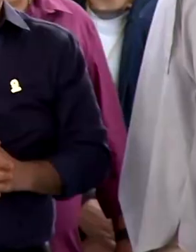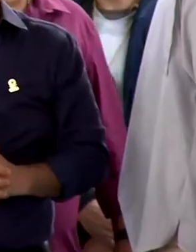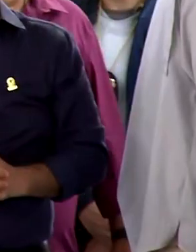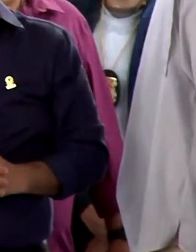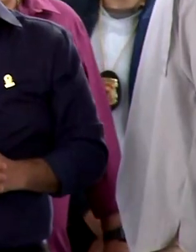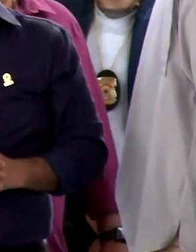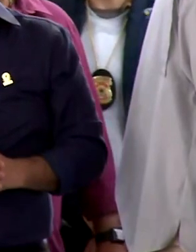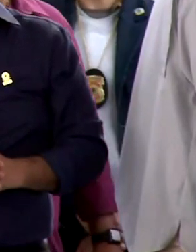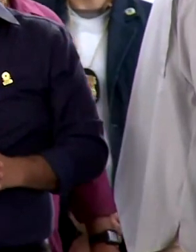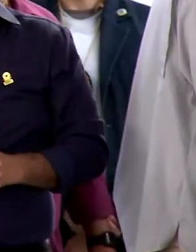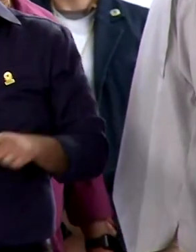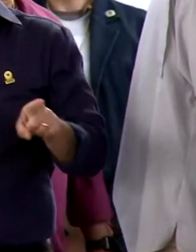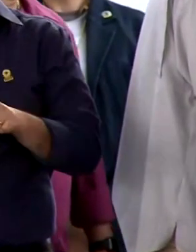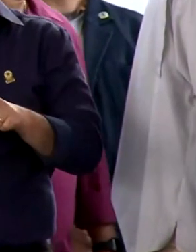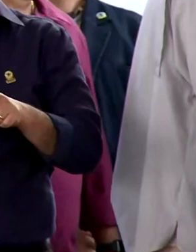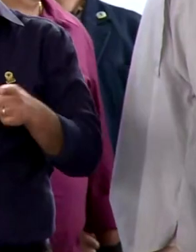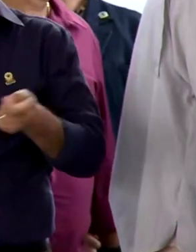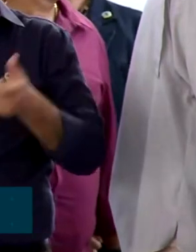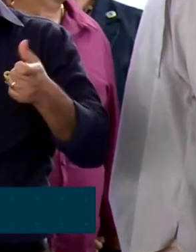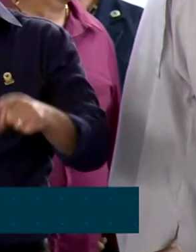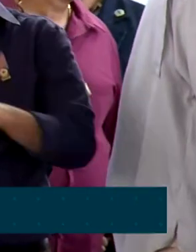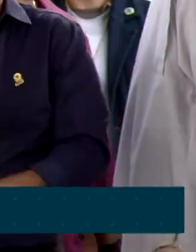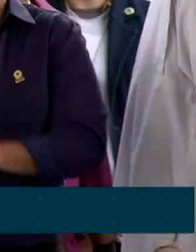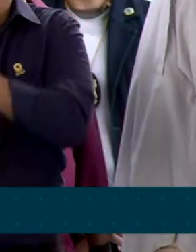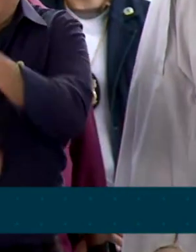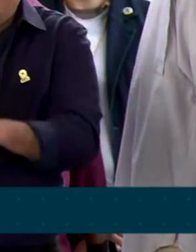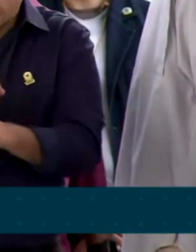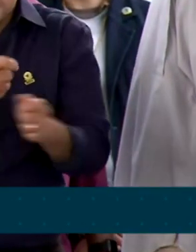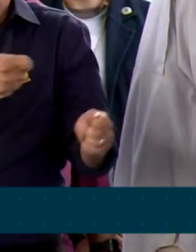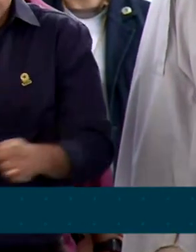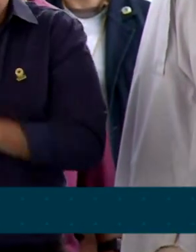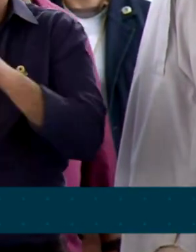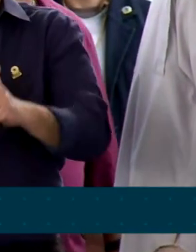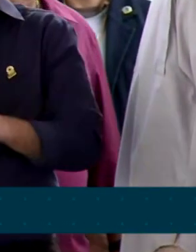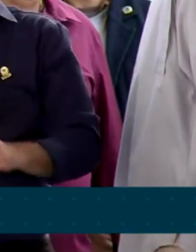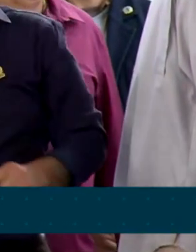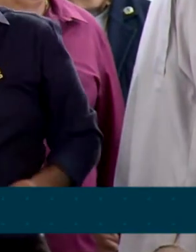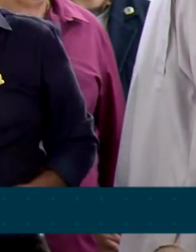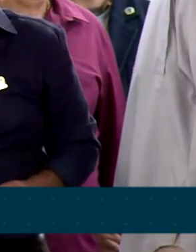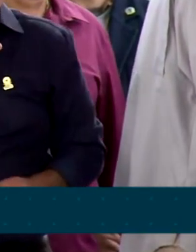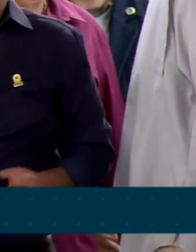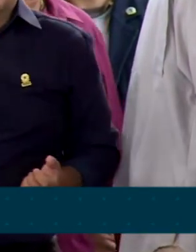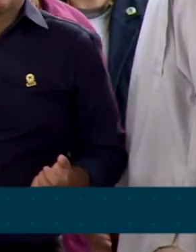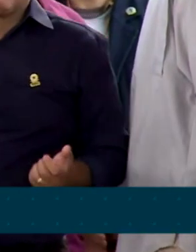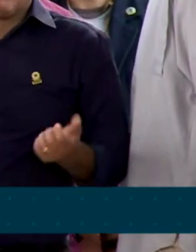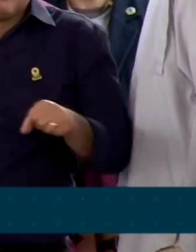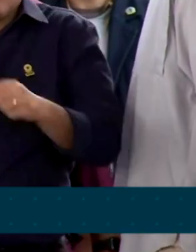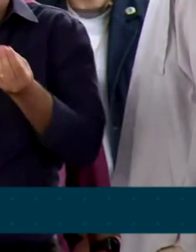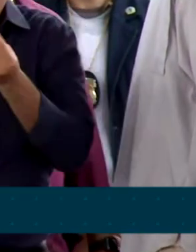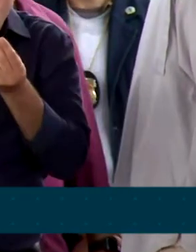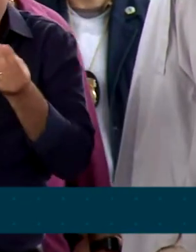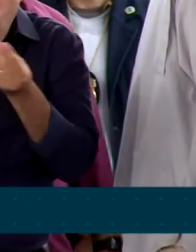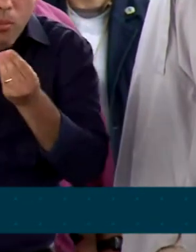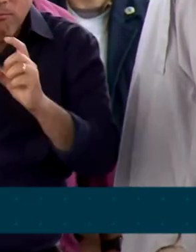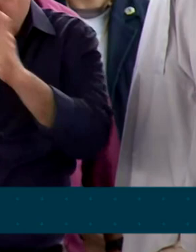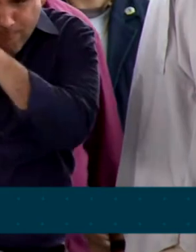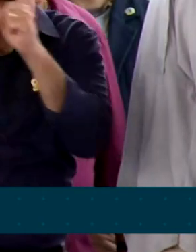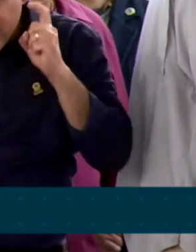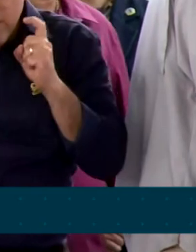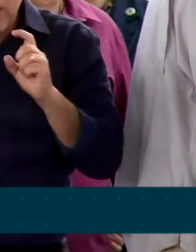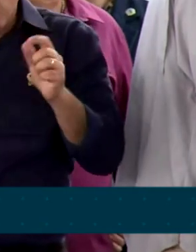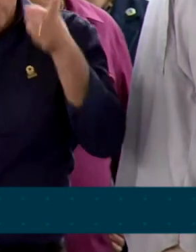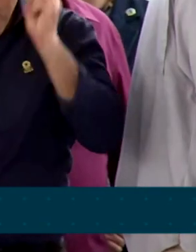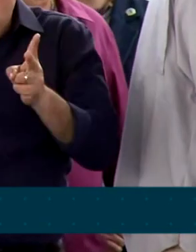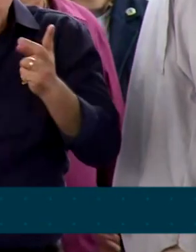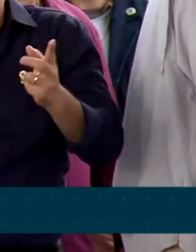O auxílio emergencial foi bem-vindo. Infelizmente, ele não pode ser definitivo. Mas vamos continuar